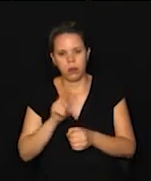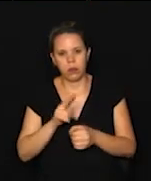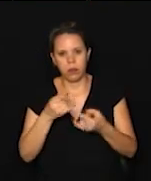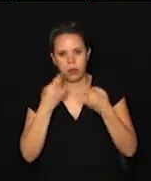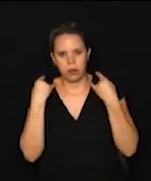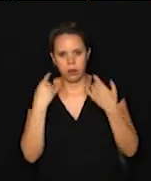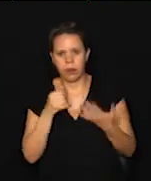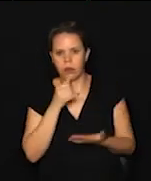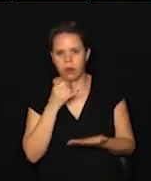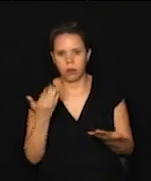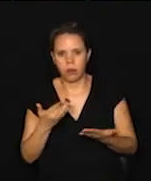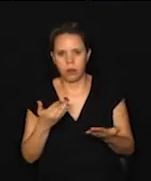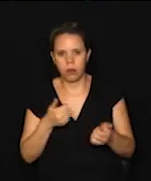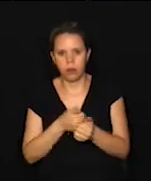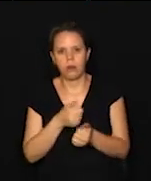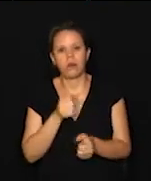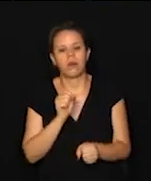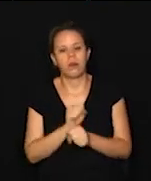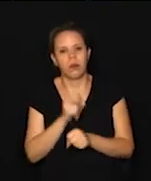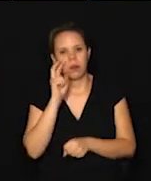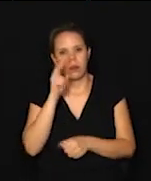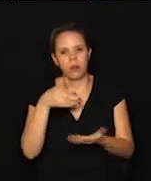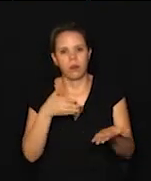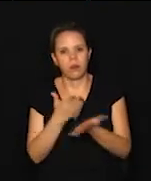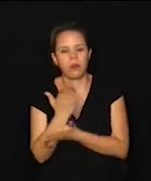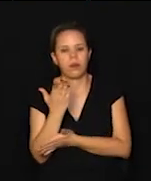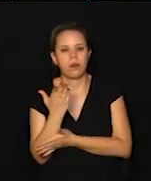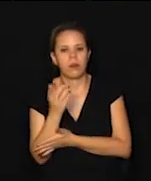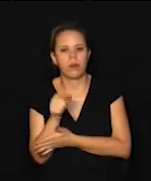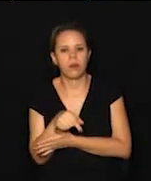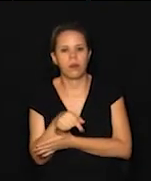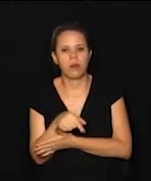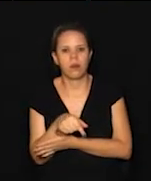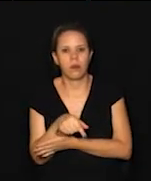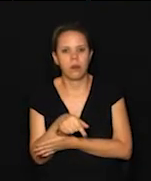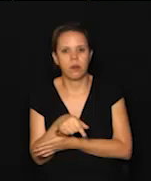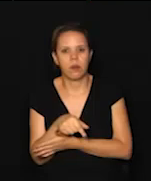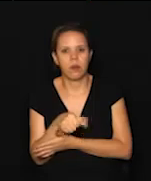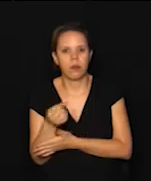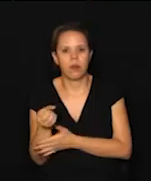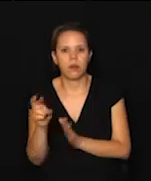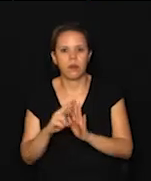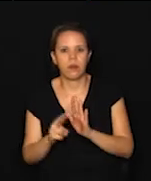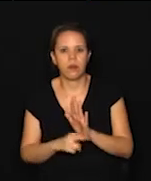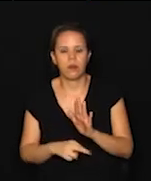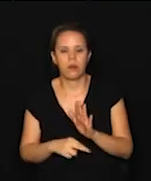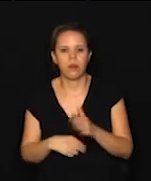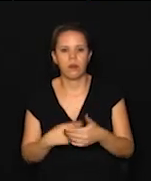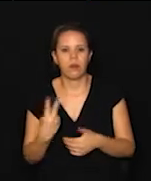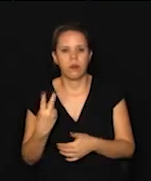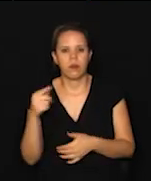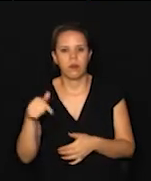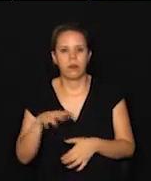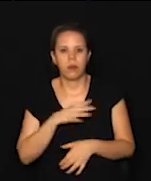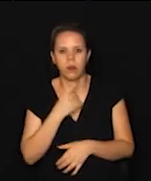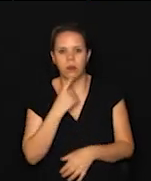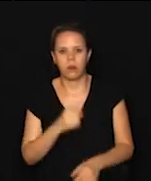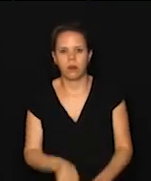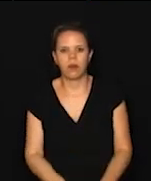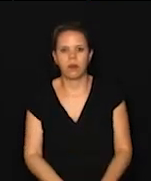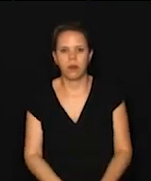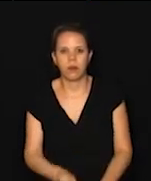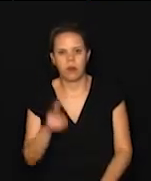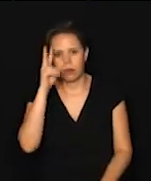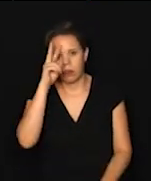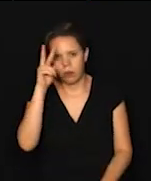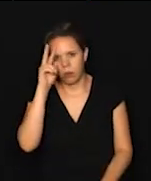da máscara. Então agora a gente vai aguardar aí a sanção para que essa norma passe a valer aqui na cidade de Campinas.